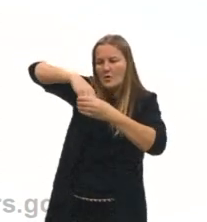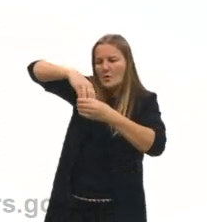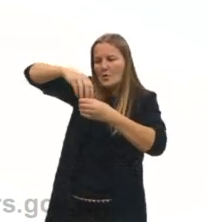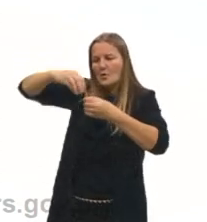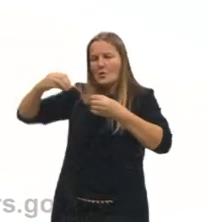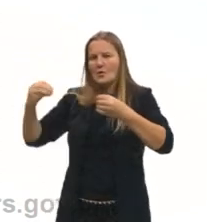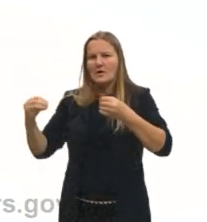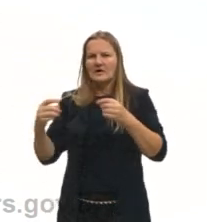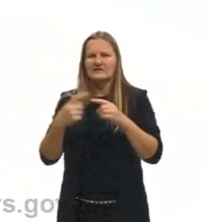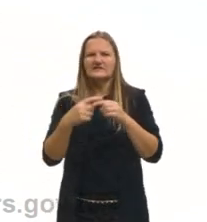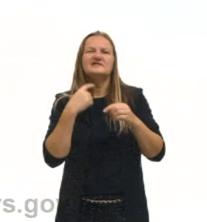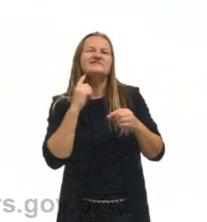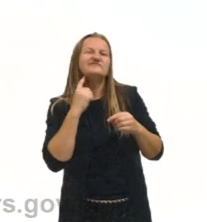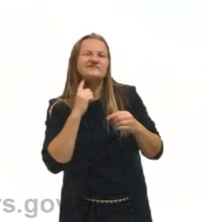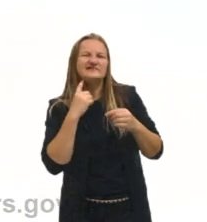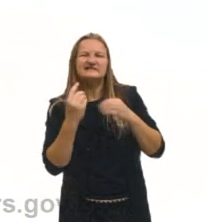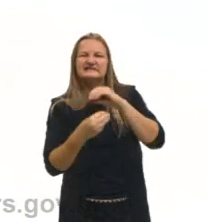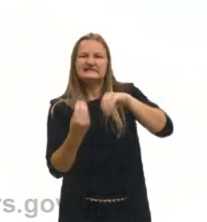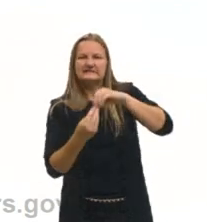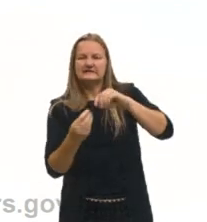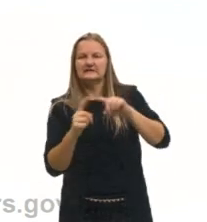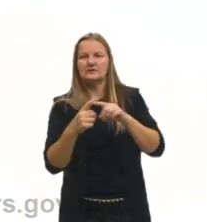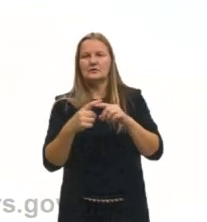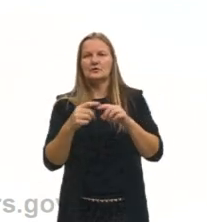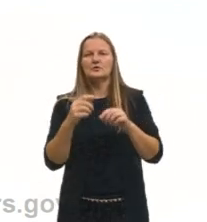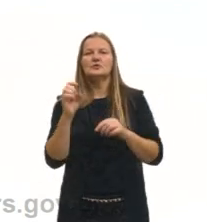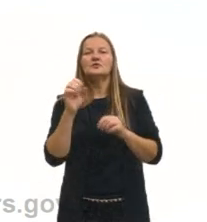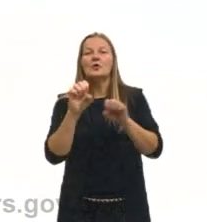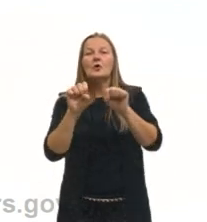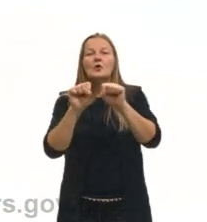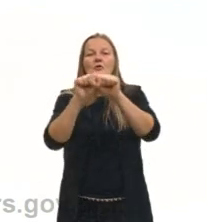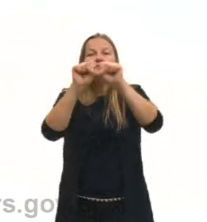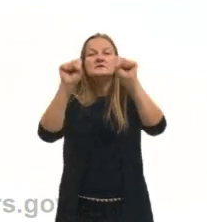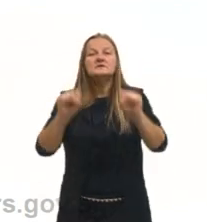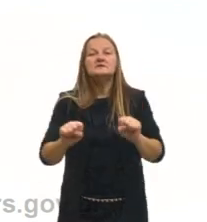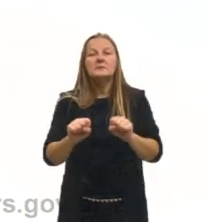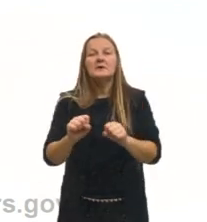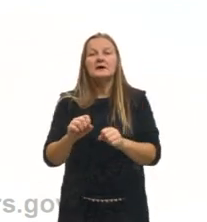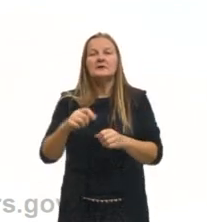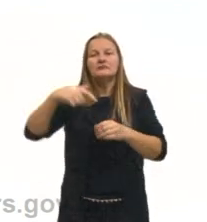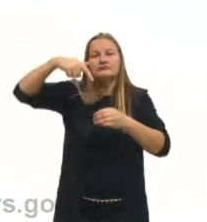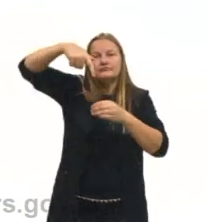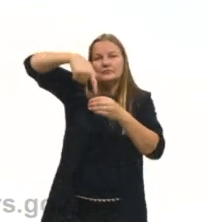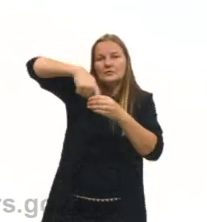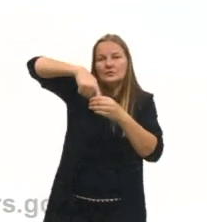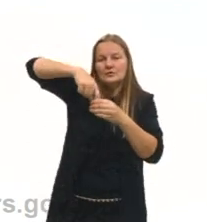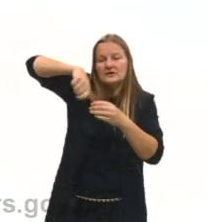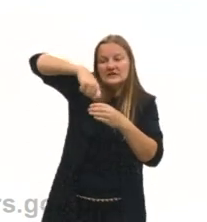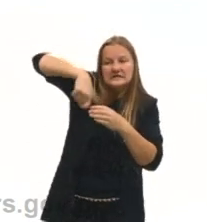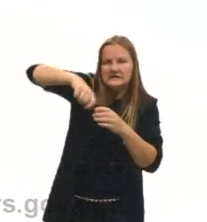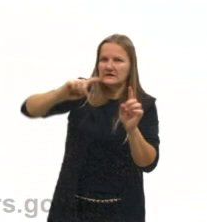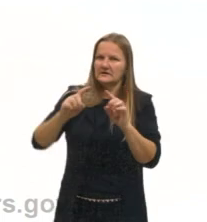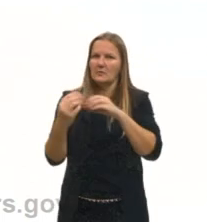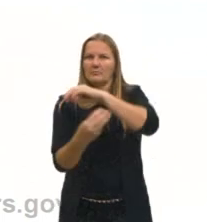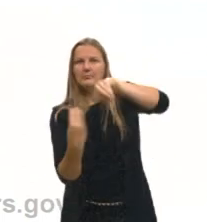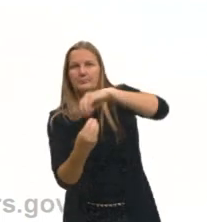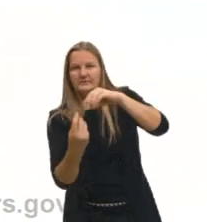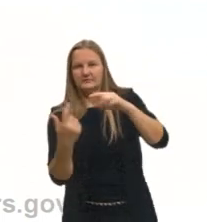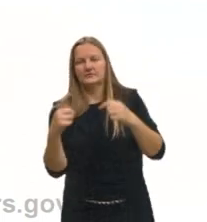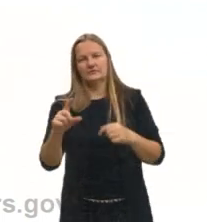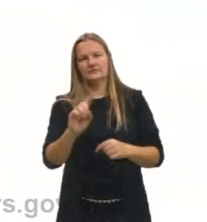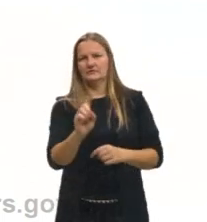turbidez, né? Não mexer, porque ela é um sistema só por gravidade. Então, se a gente acabar agitando, vai misturar